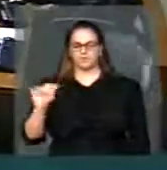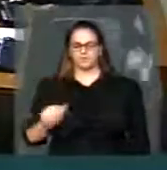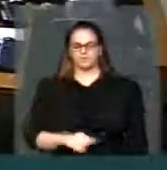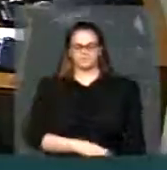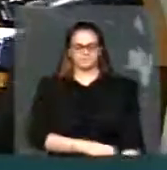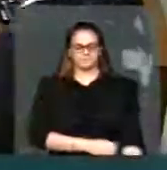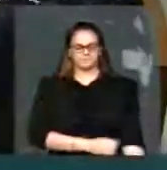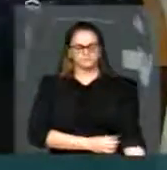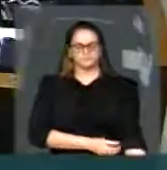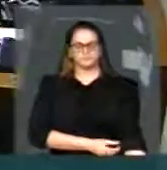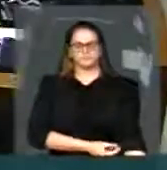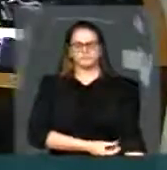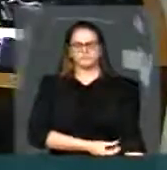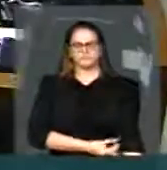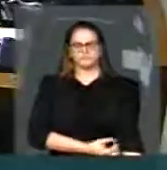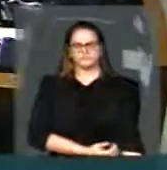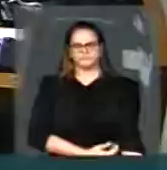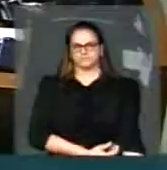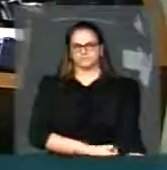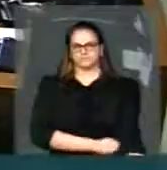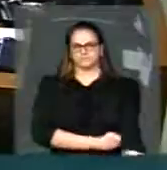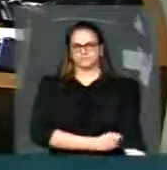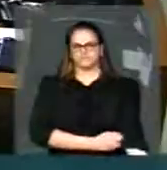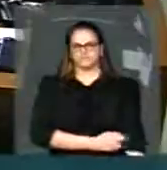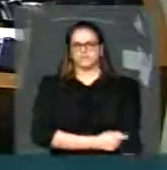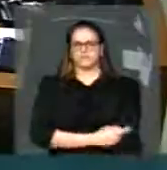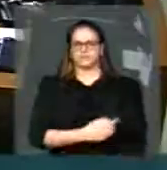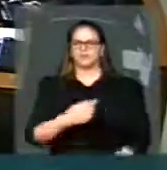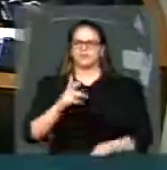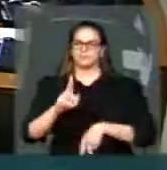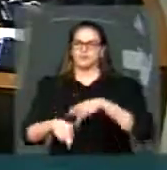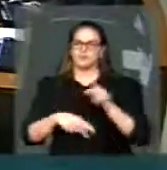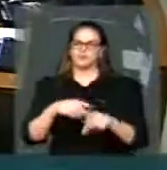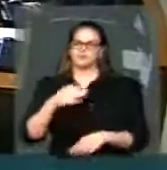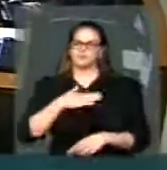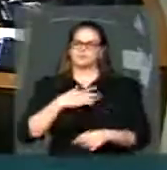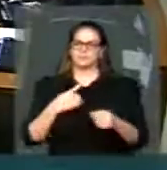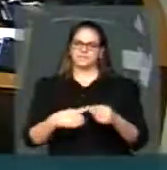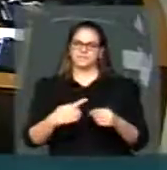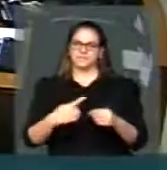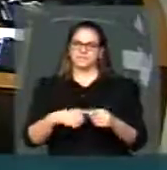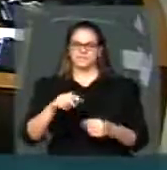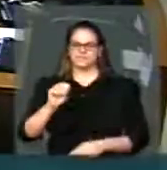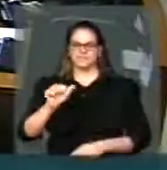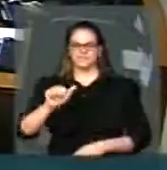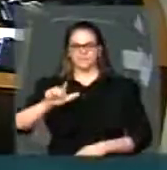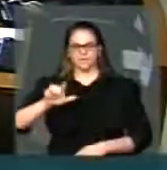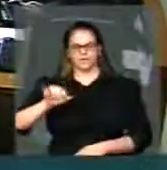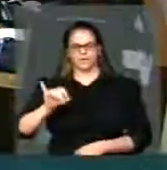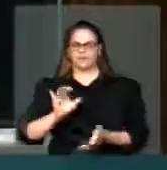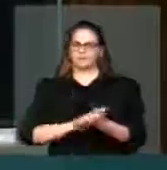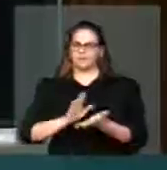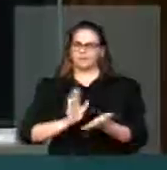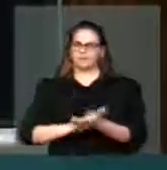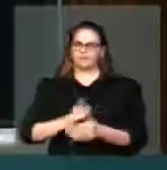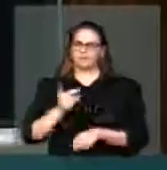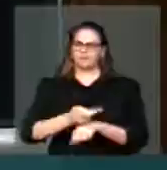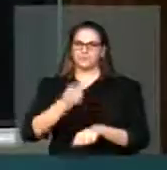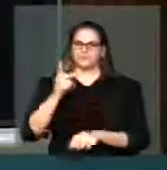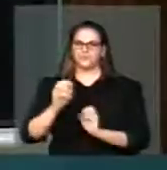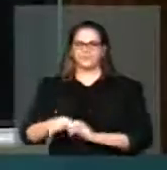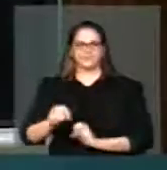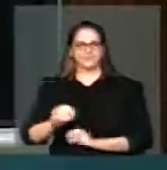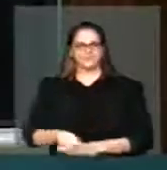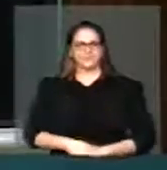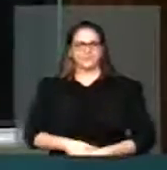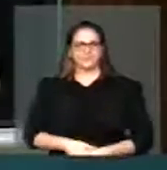aqui. Primeiro, parabenizar o povo de Salgueiro, da minha cidade, que recebeu um prêmio lá na educação. E segundo, Sr. Presidente, também